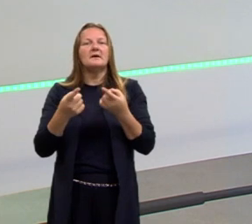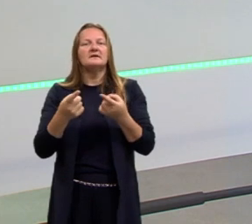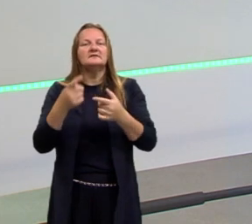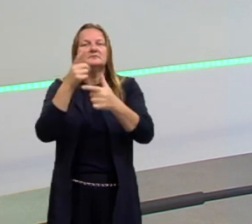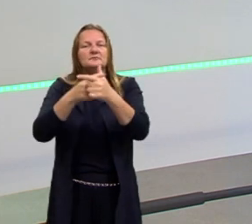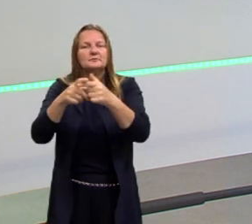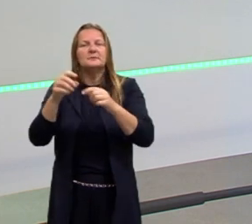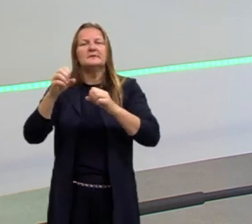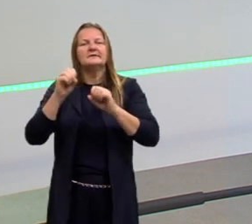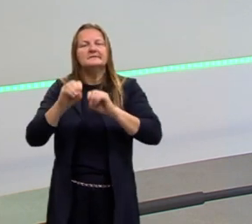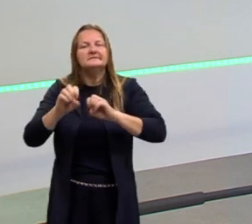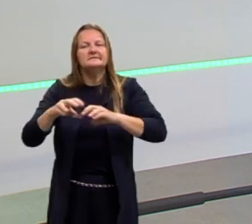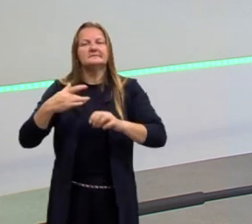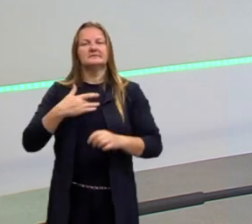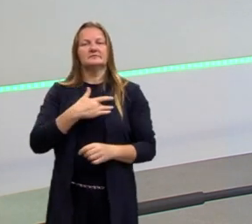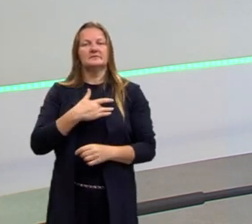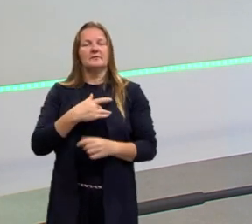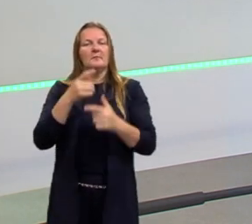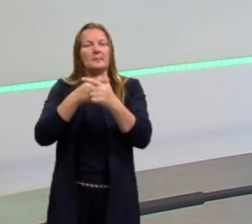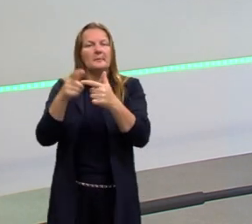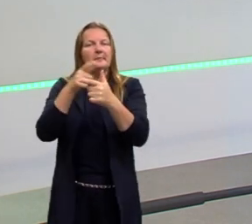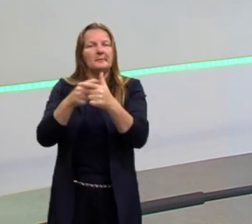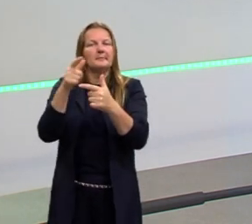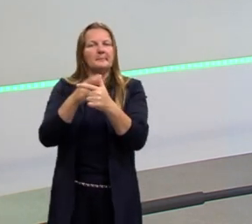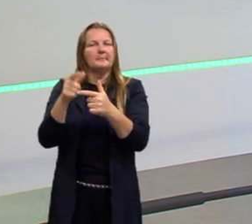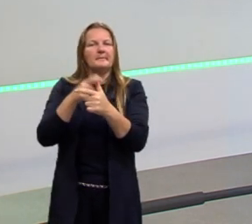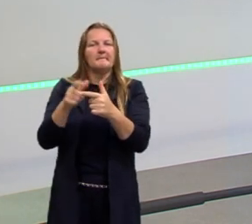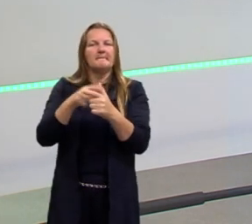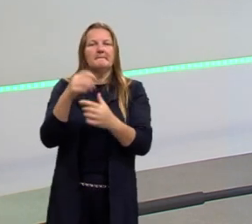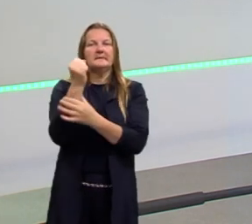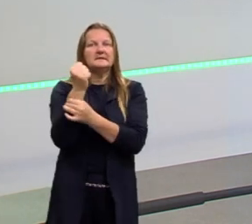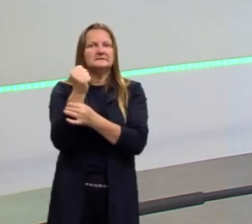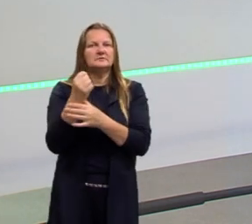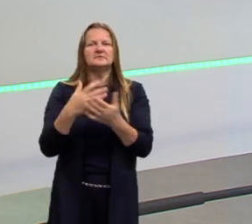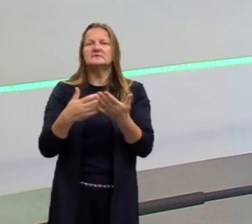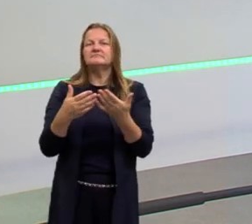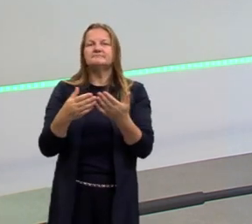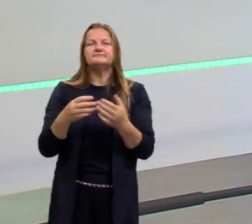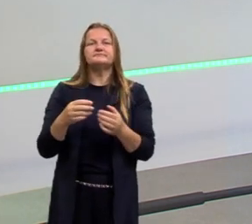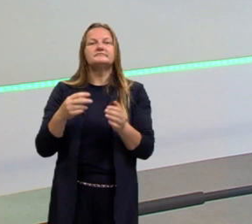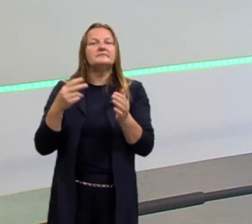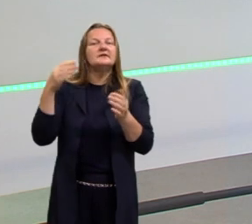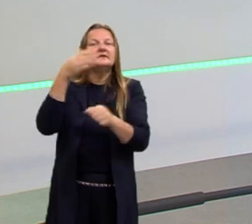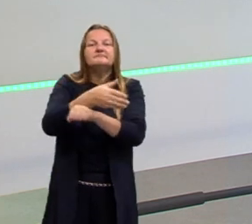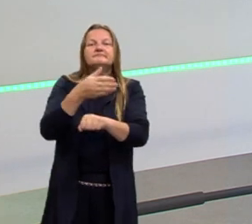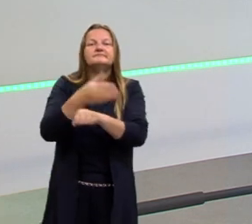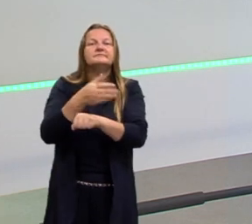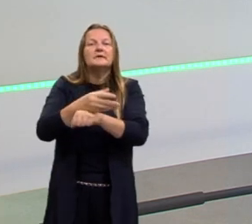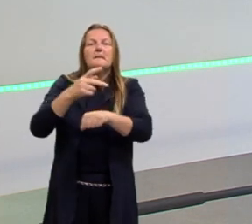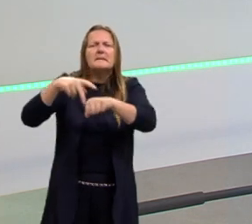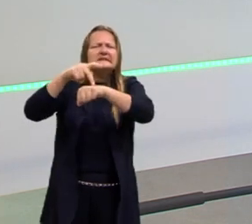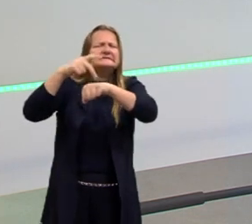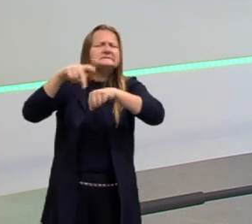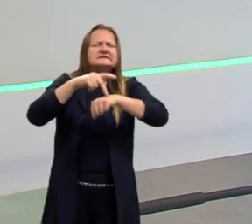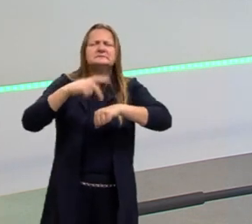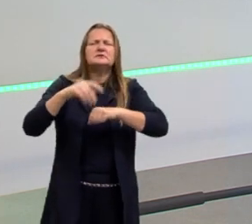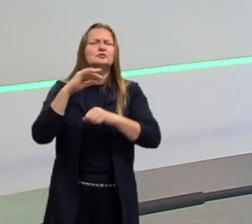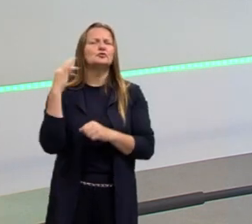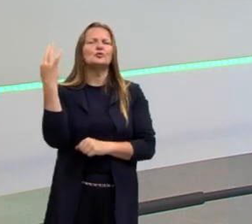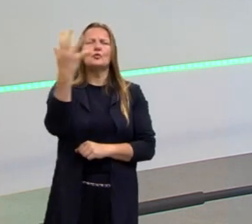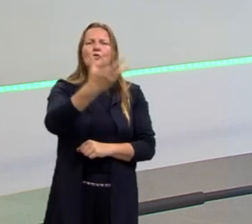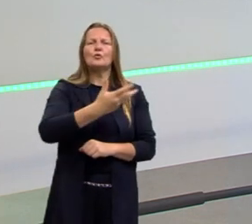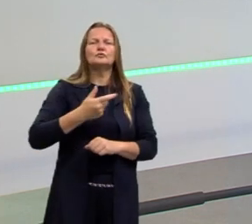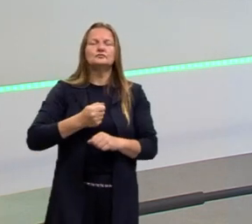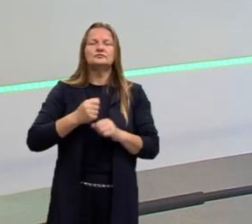educação, saúde, segurança, são problemas que estão presentes em todos os países aqui da